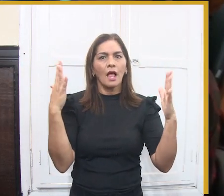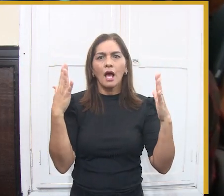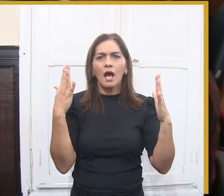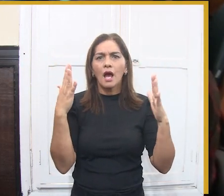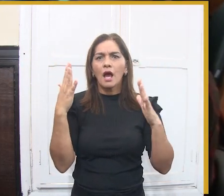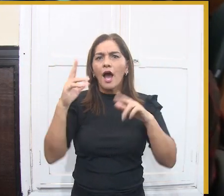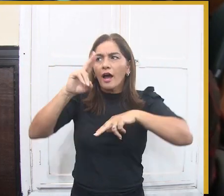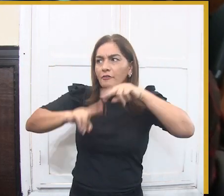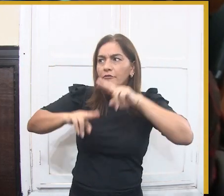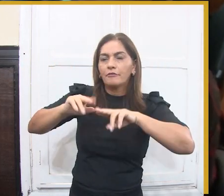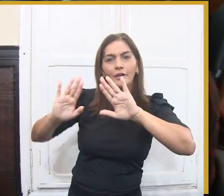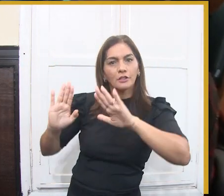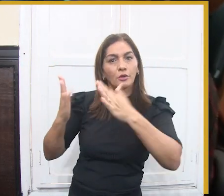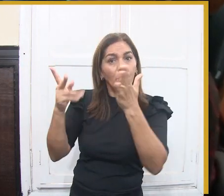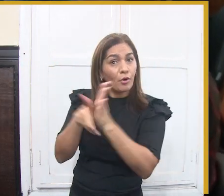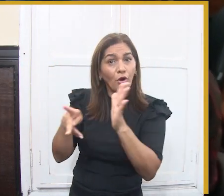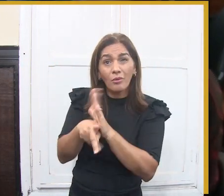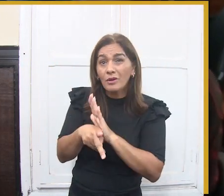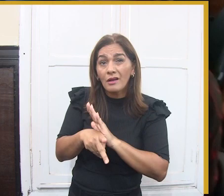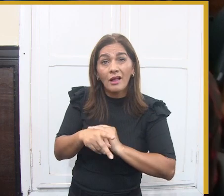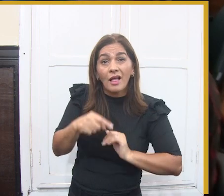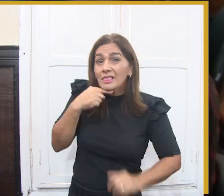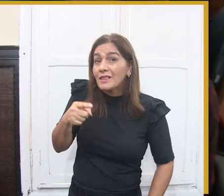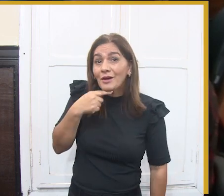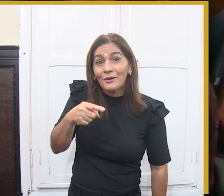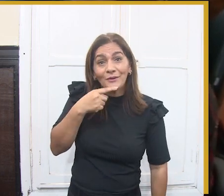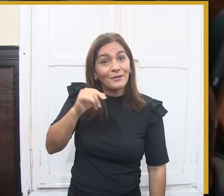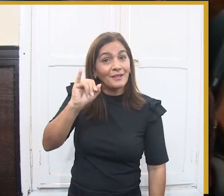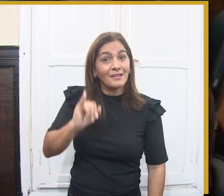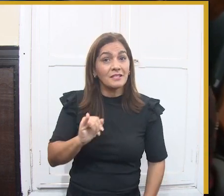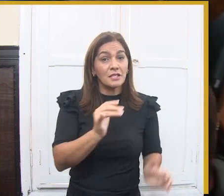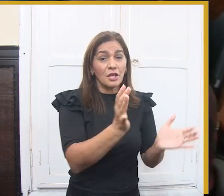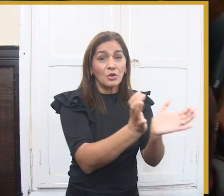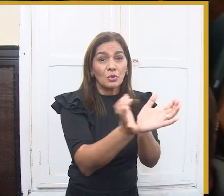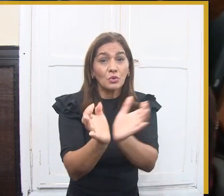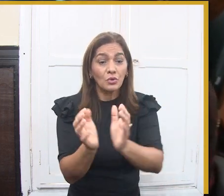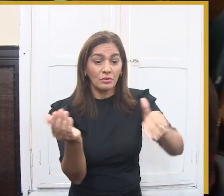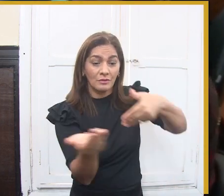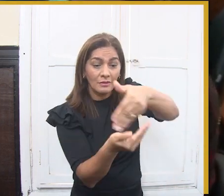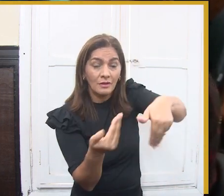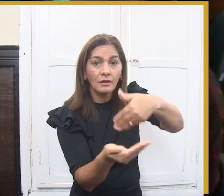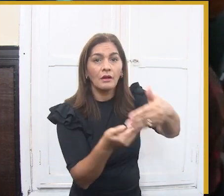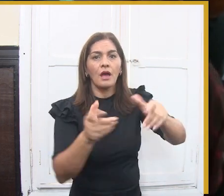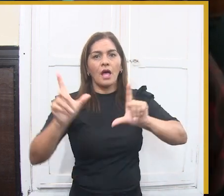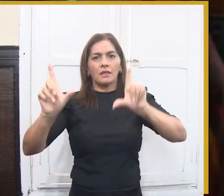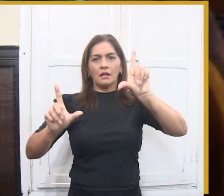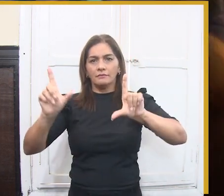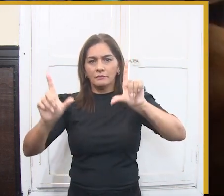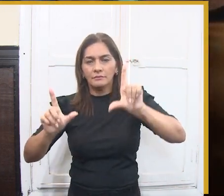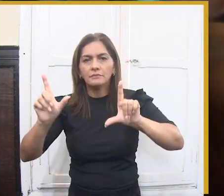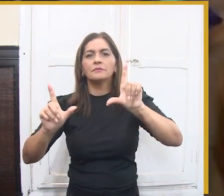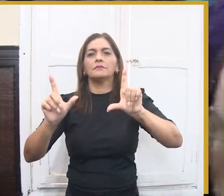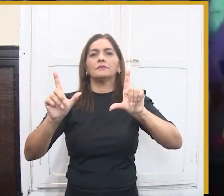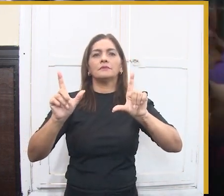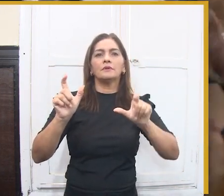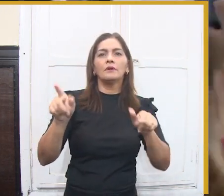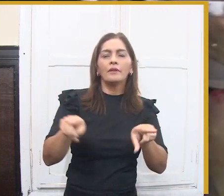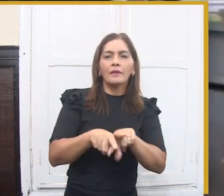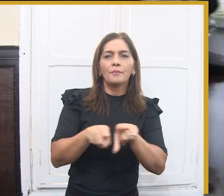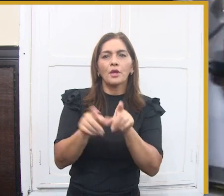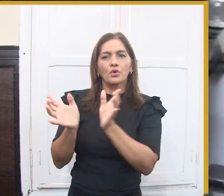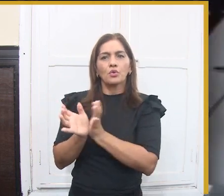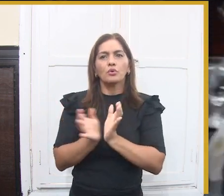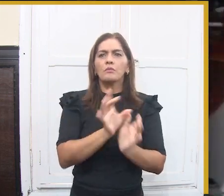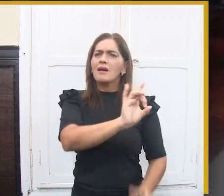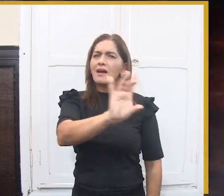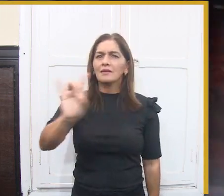todas as pessoas que ao longo desses 40 anos se delegaram, eu gostaria de pedir, assim, uma salva de palmas, porque não existiria,